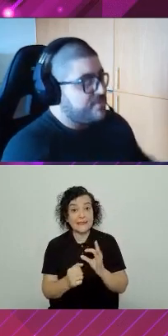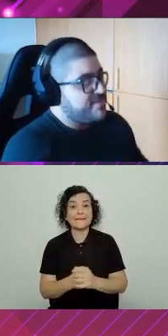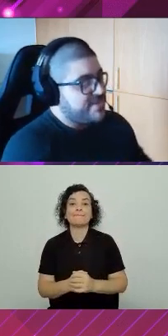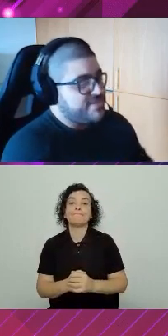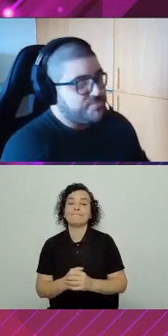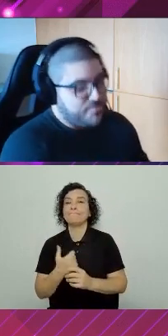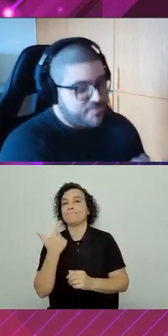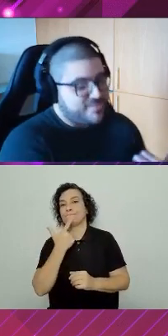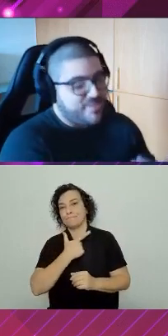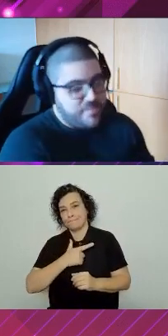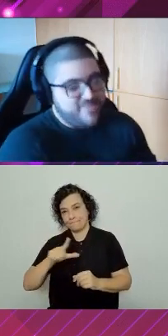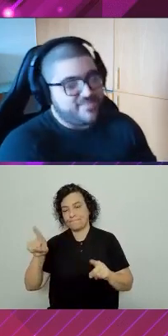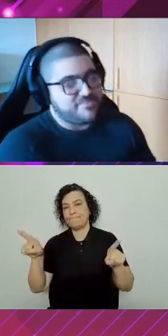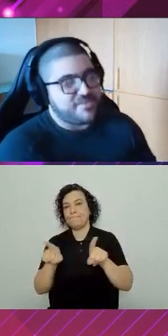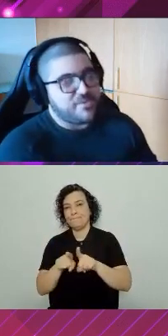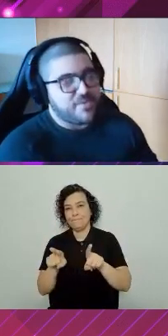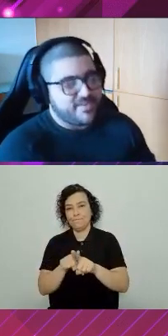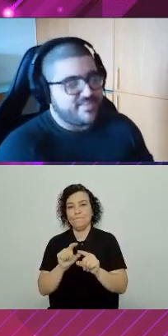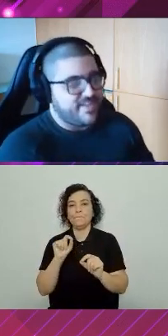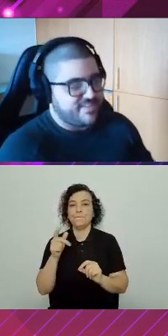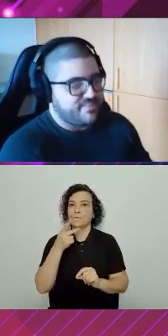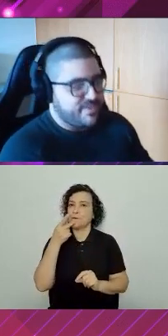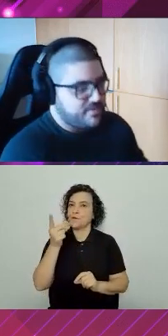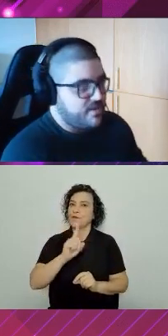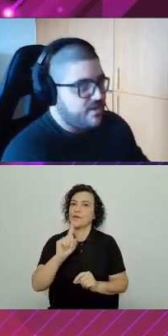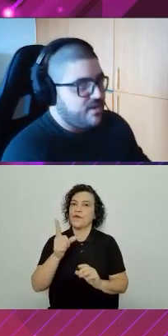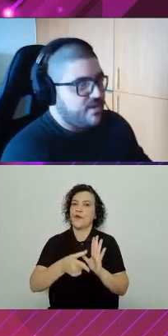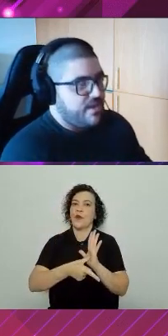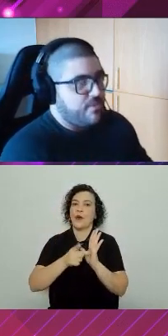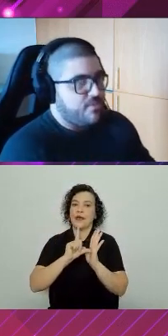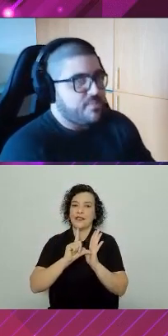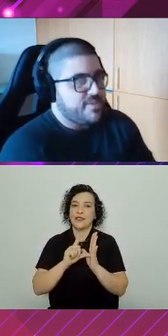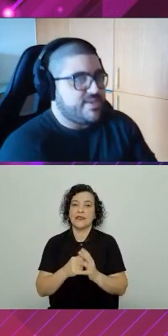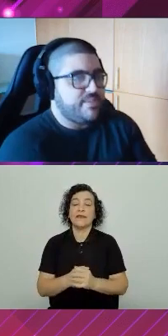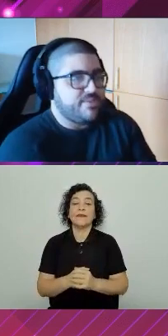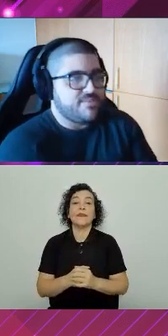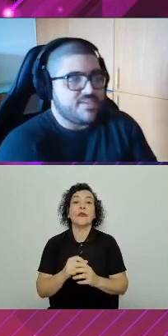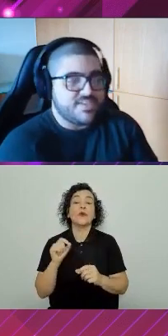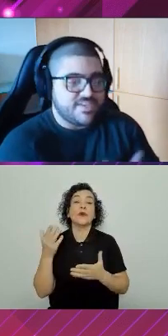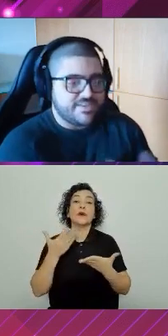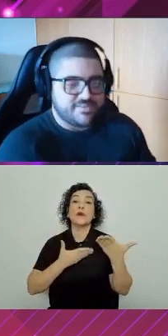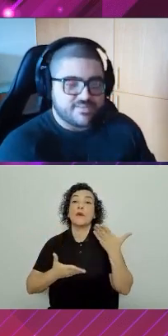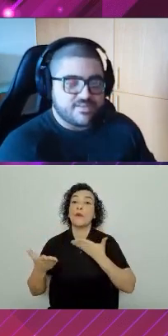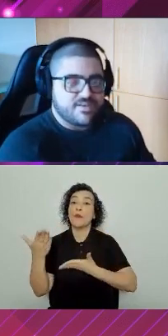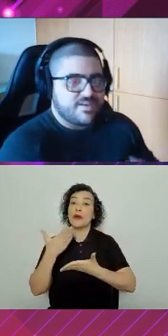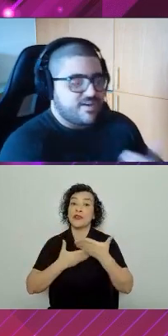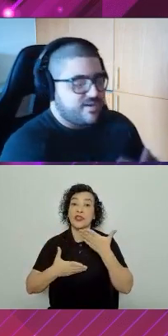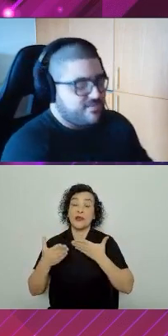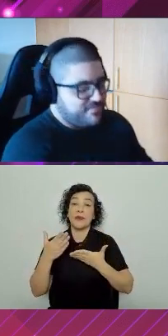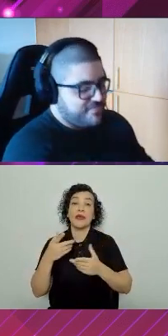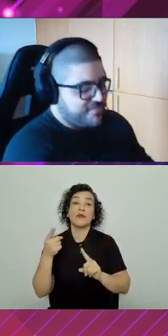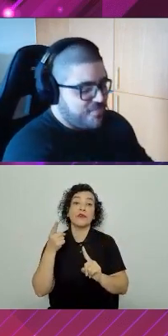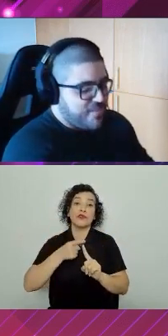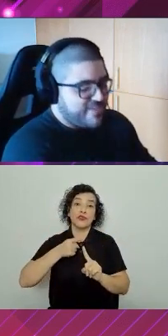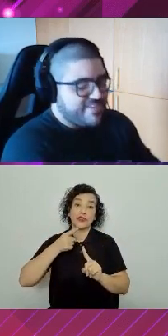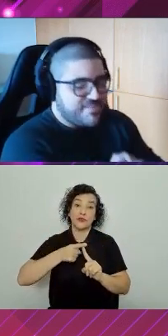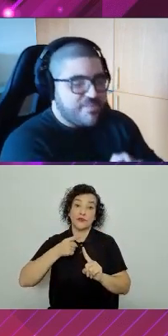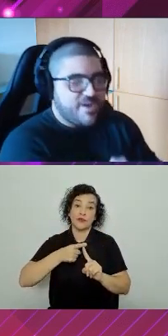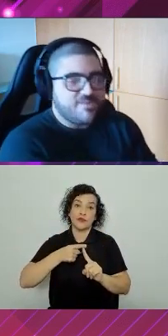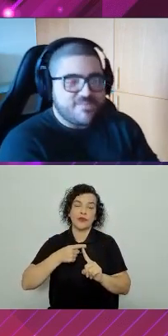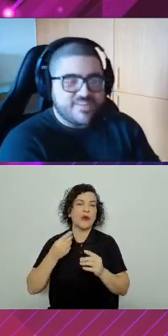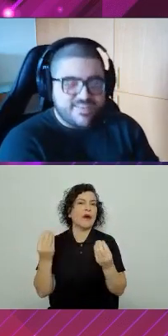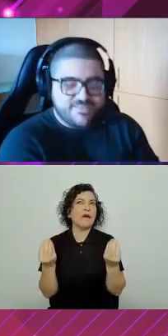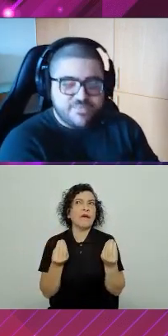Outra coisa que a gente propositalmente não falou antes a respeito é o compartilhamento de estilos. Como é que